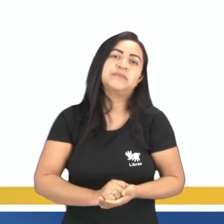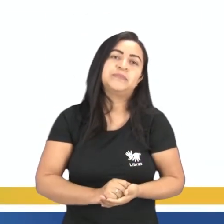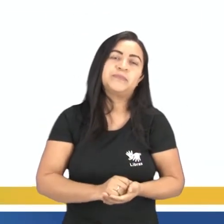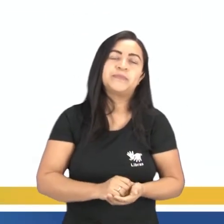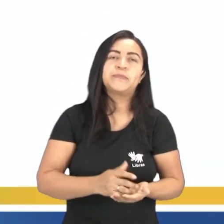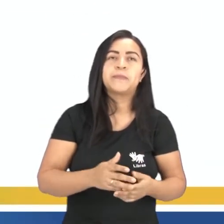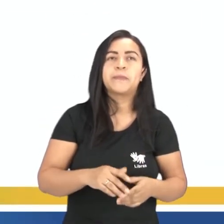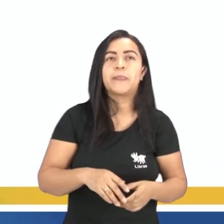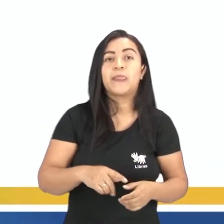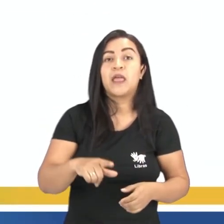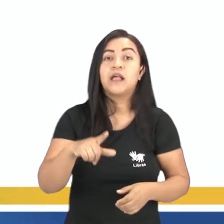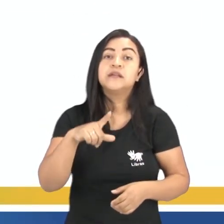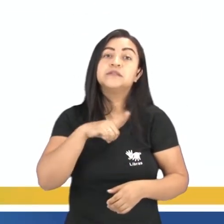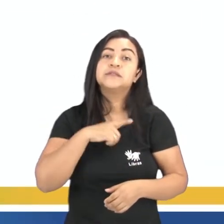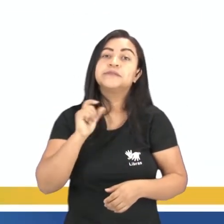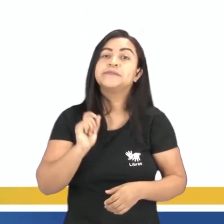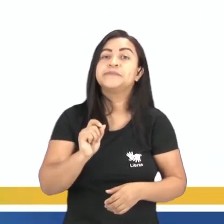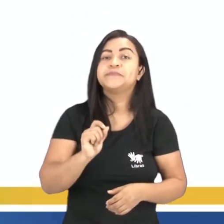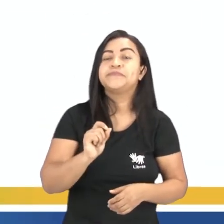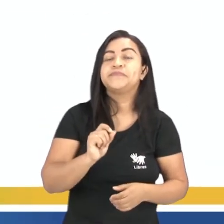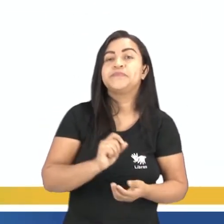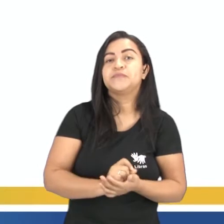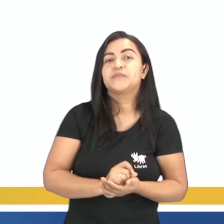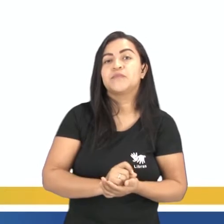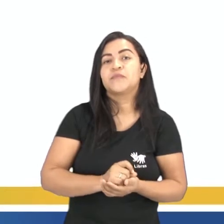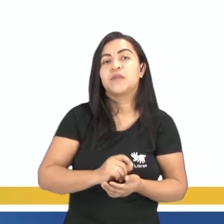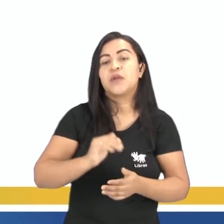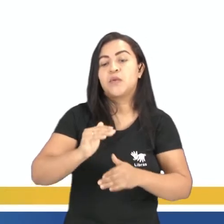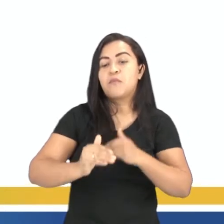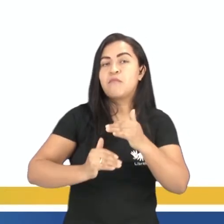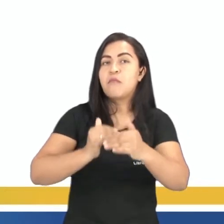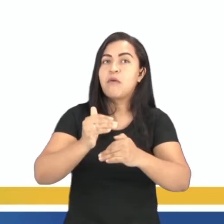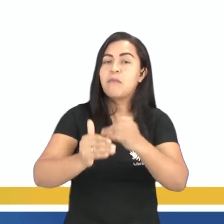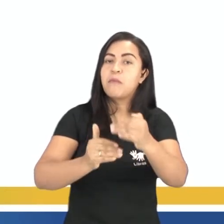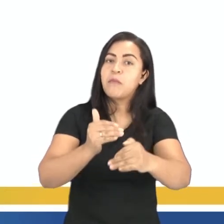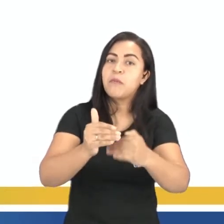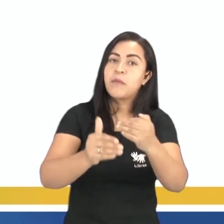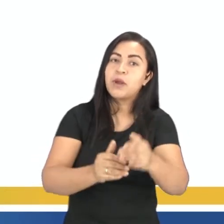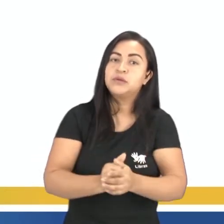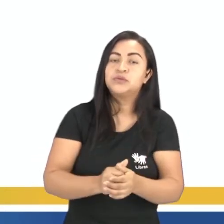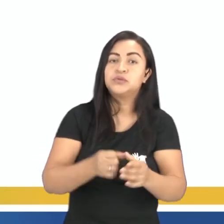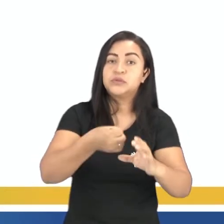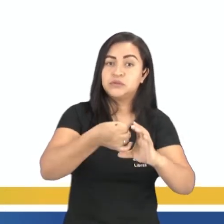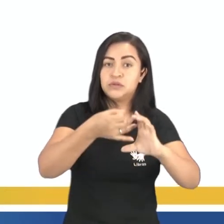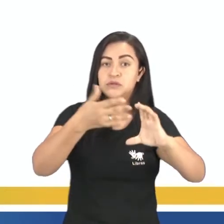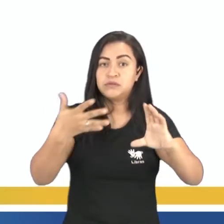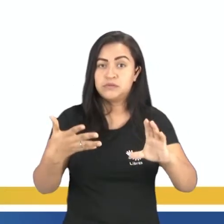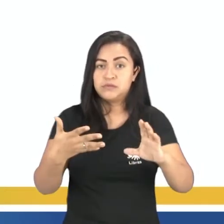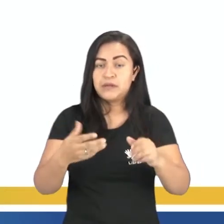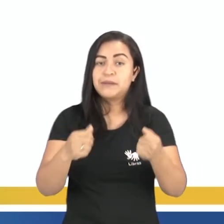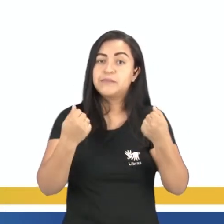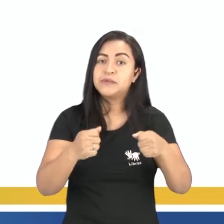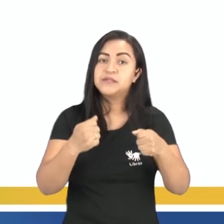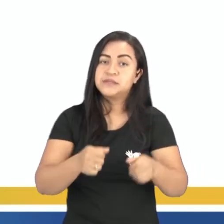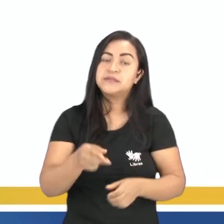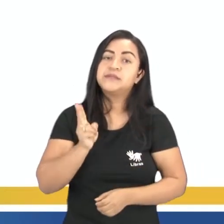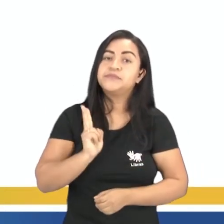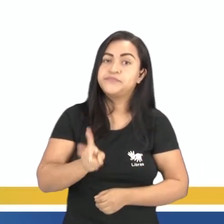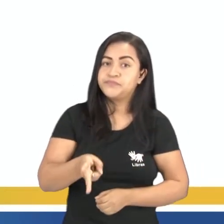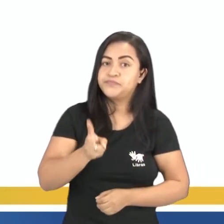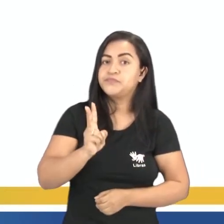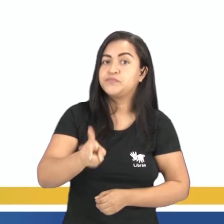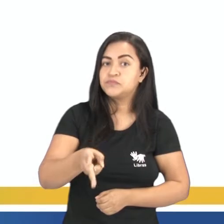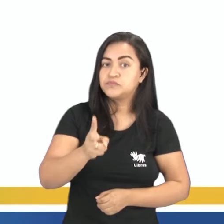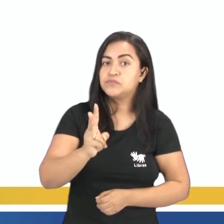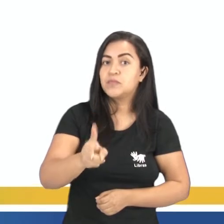Nós temos o enredo, que é o resultado da articulação precisa desses elementos. Deve ser linear, porque o conto não prevê um